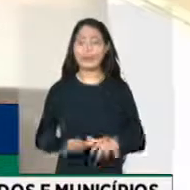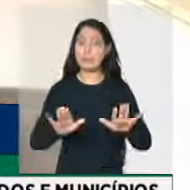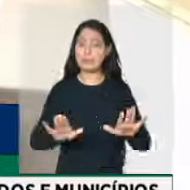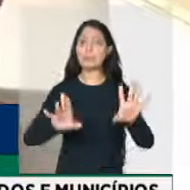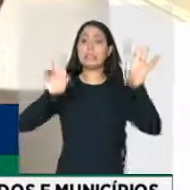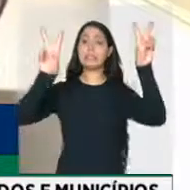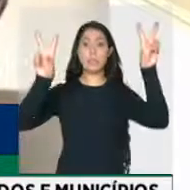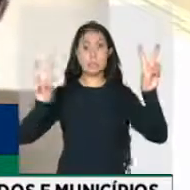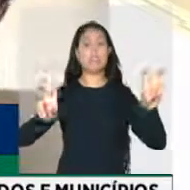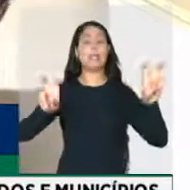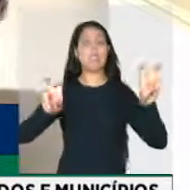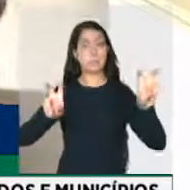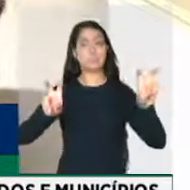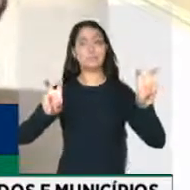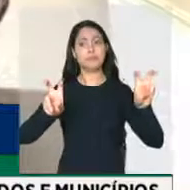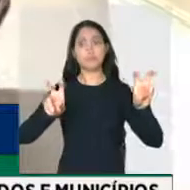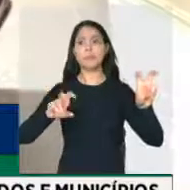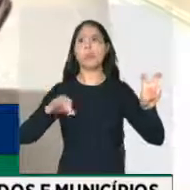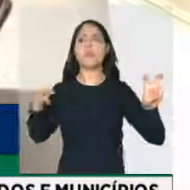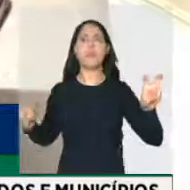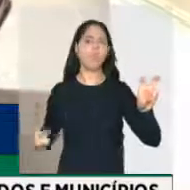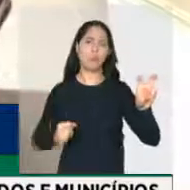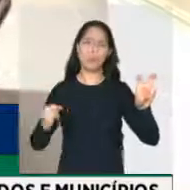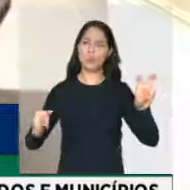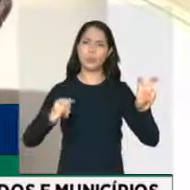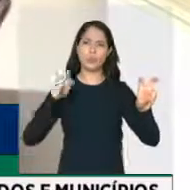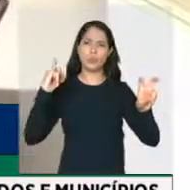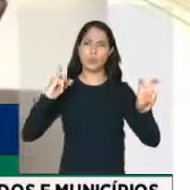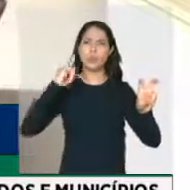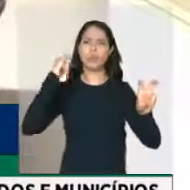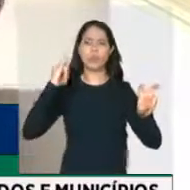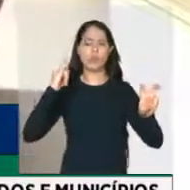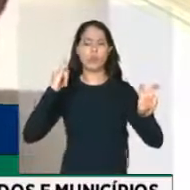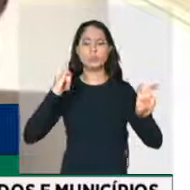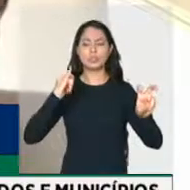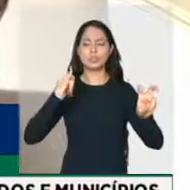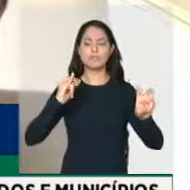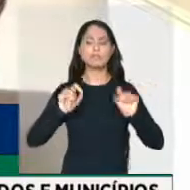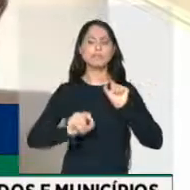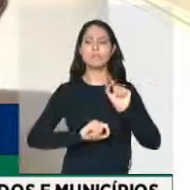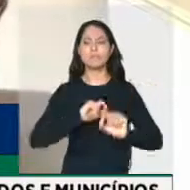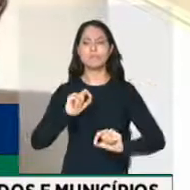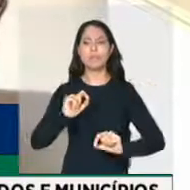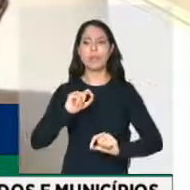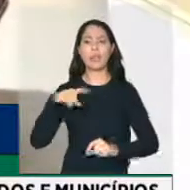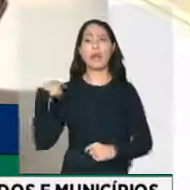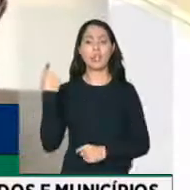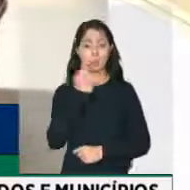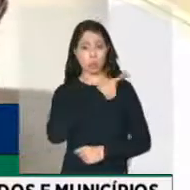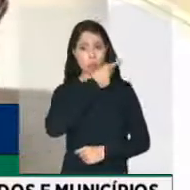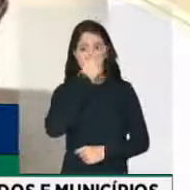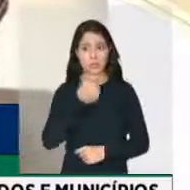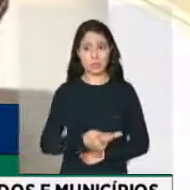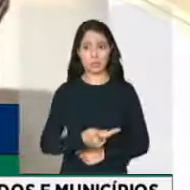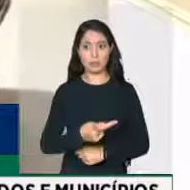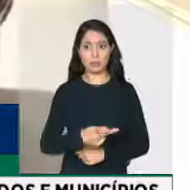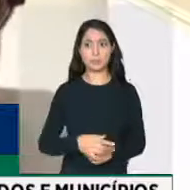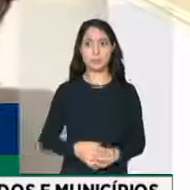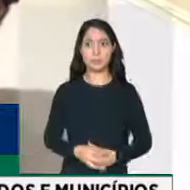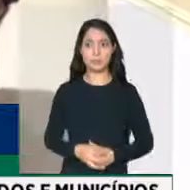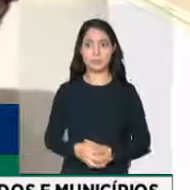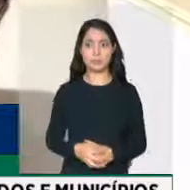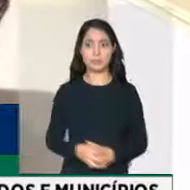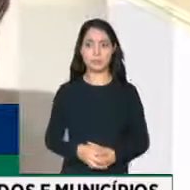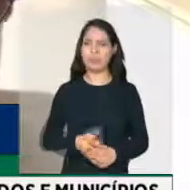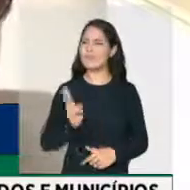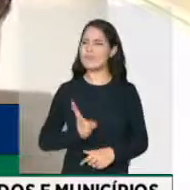matéria é mais uma matéria que demonstra esse gesto. O gesto de um parlamento em que o tempo